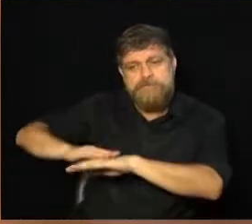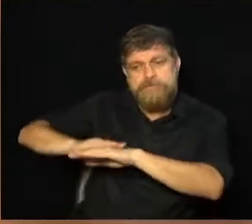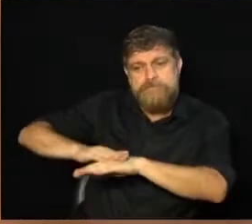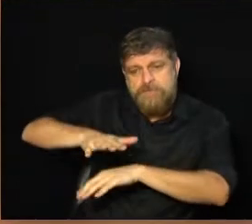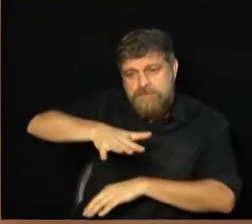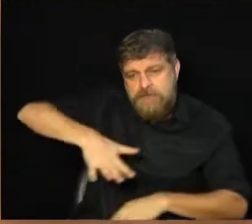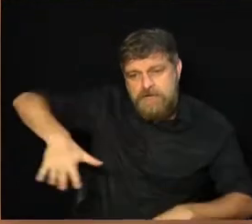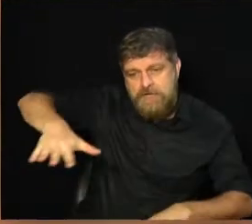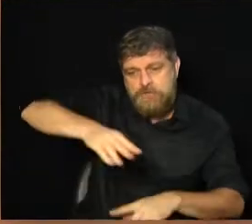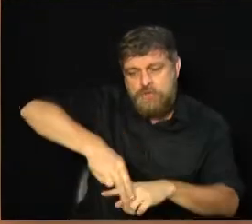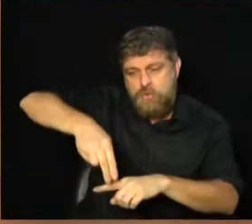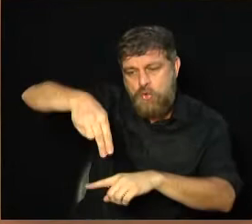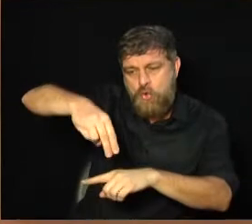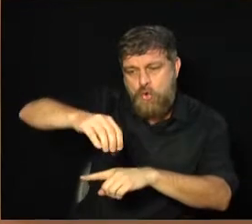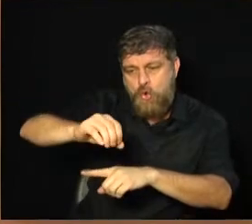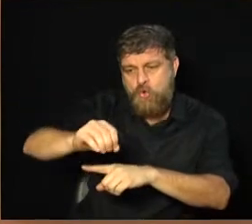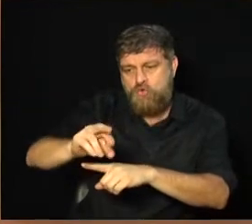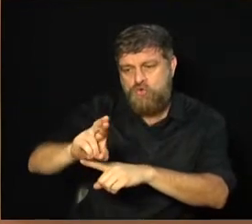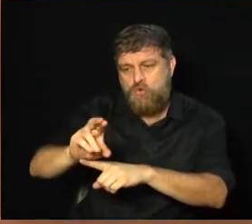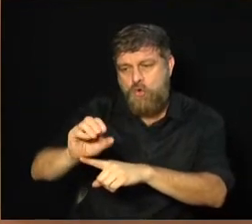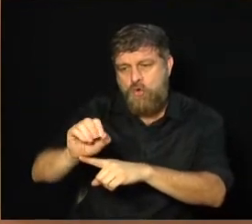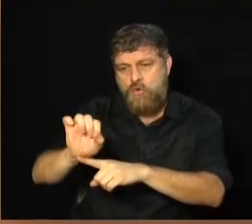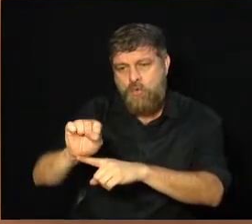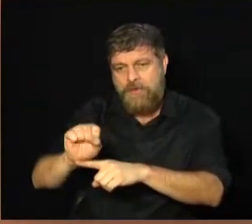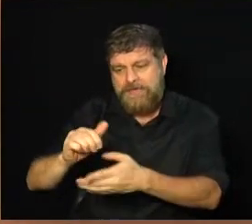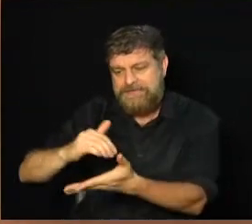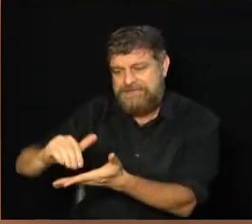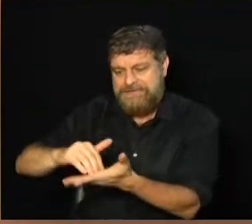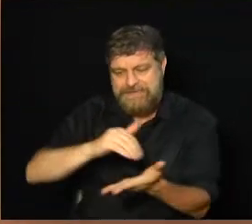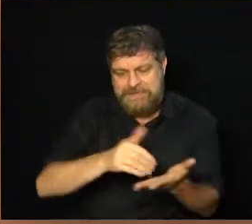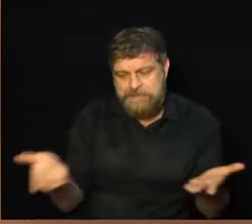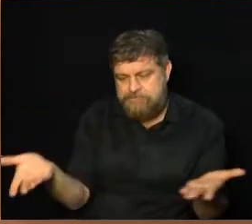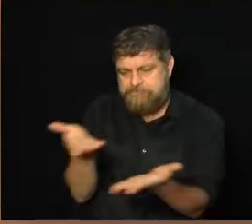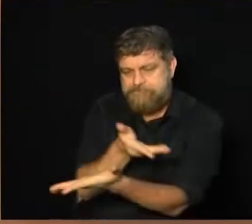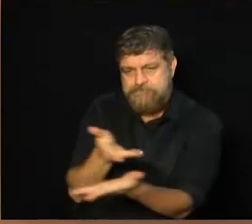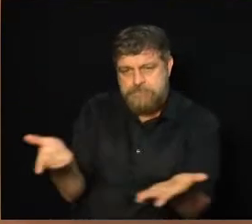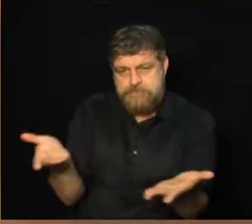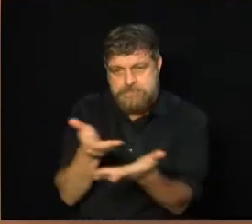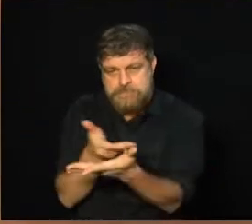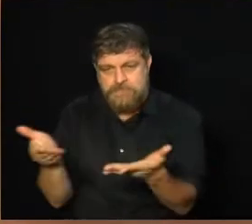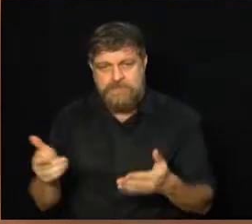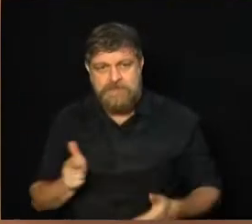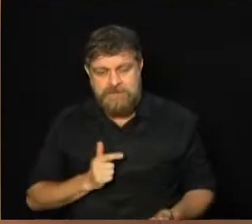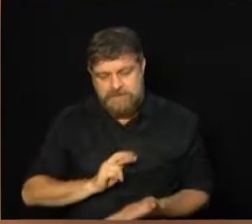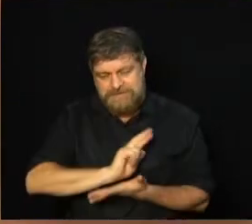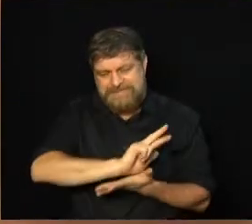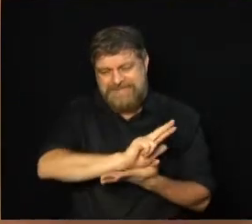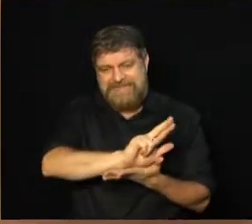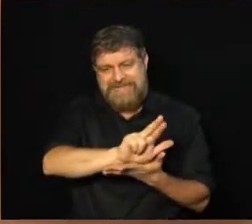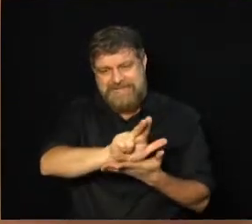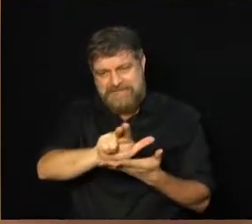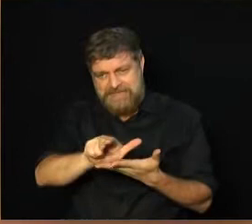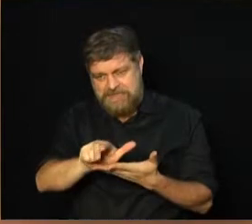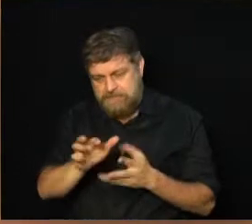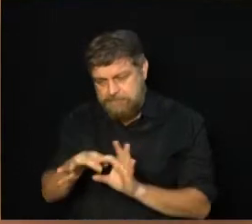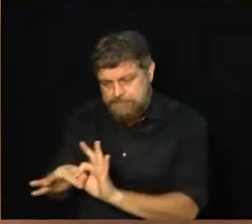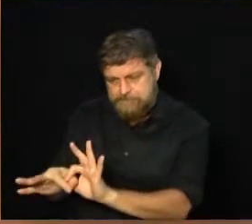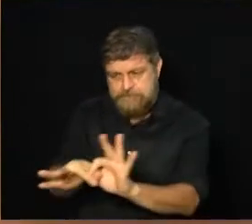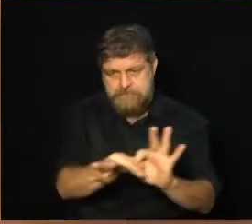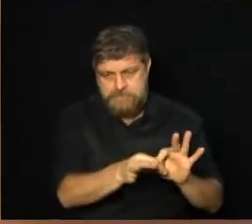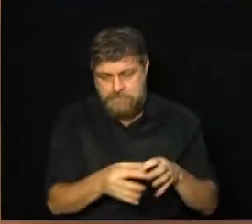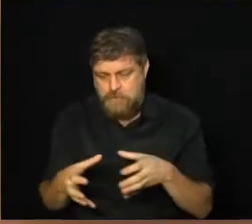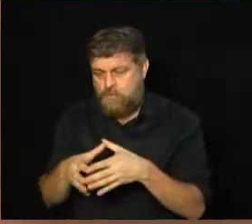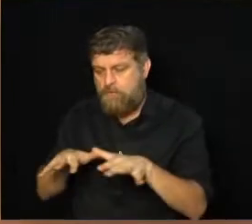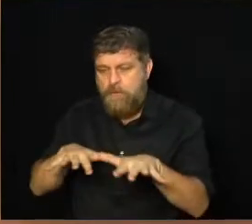noroeste, do ponto de vista intersetorial, com diversas secretarias envolvidas, movimentos